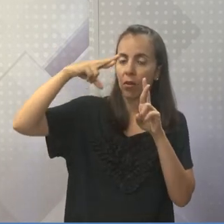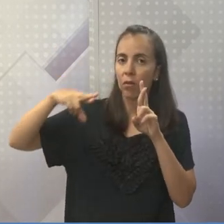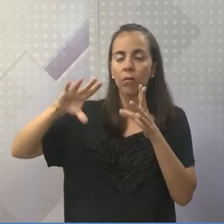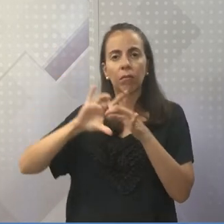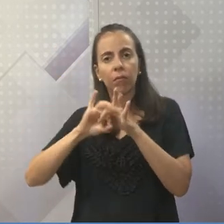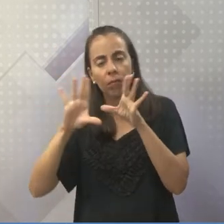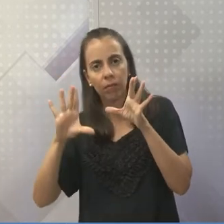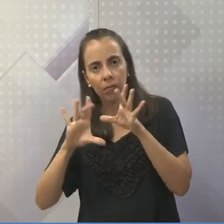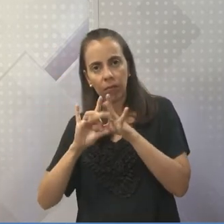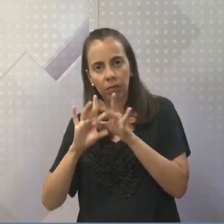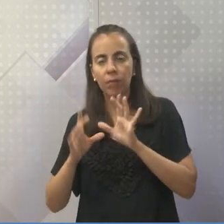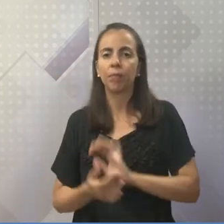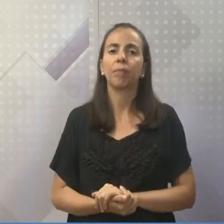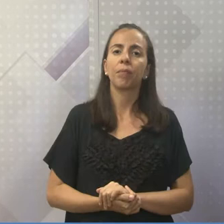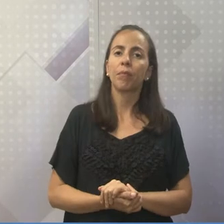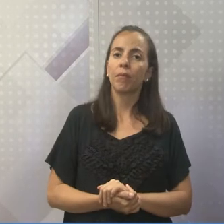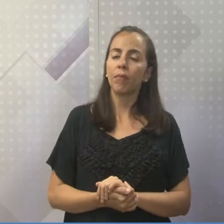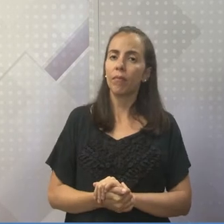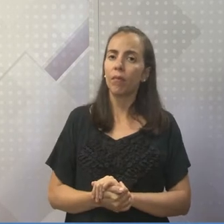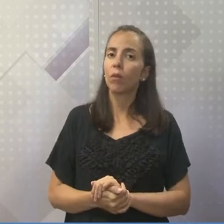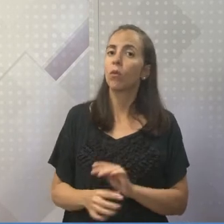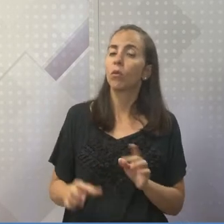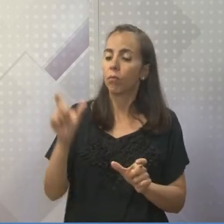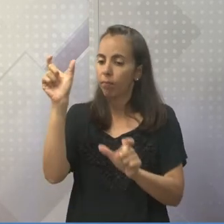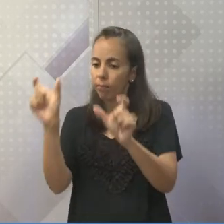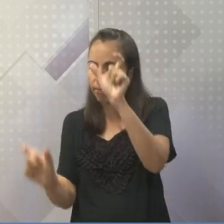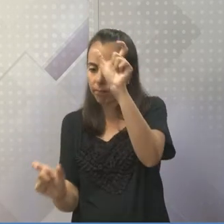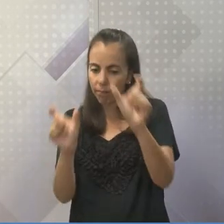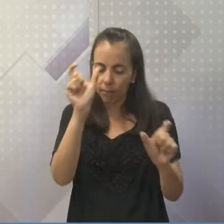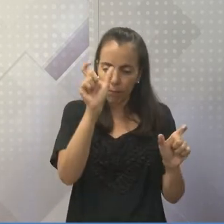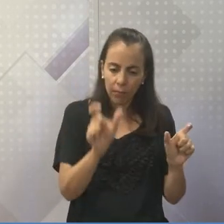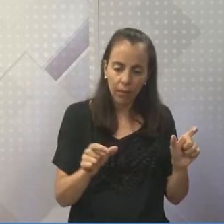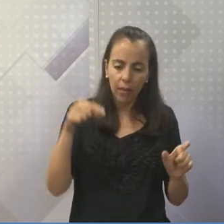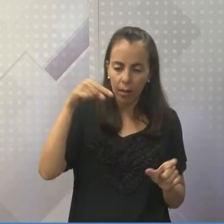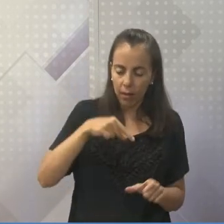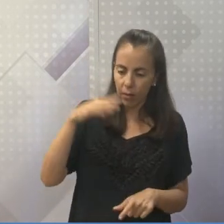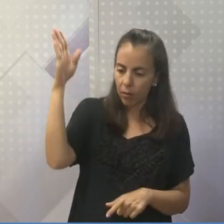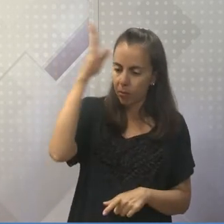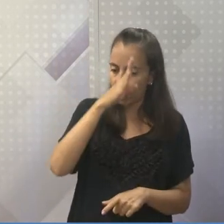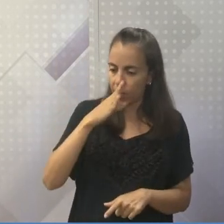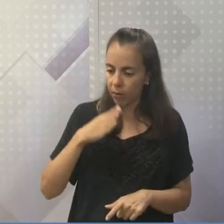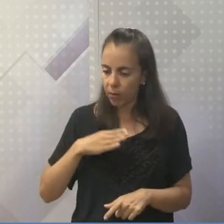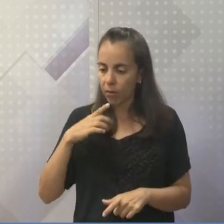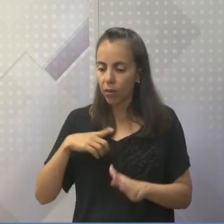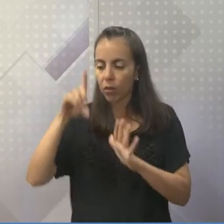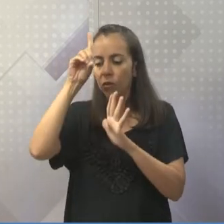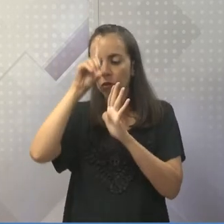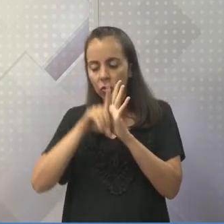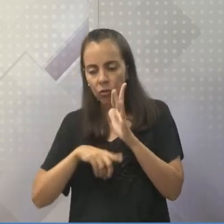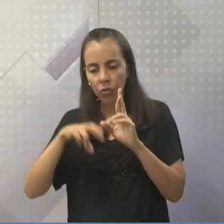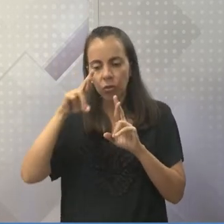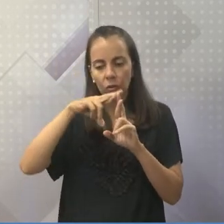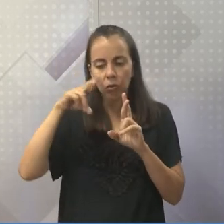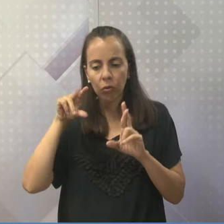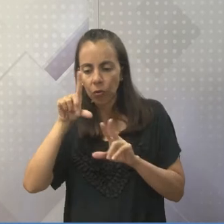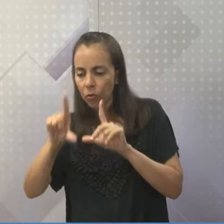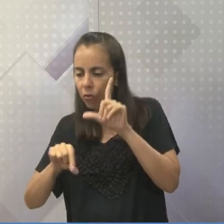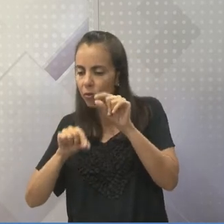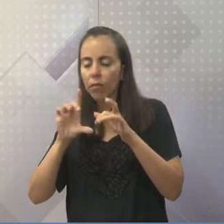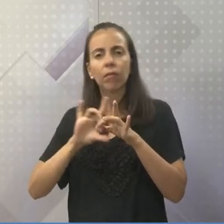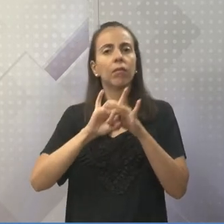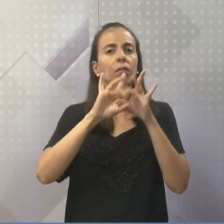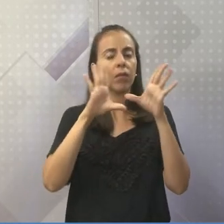seja, significa que todo cidadão tem o direito de ter a religião que quiser. E nenhum